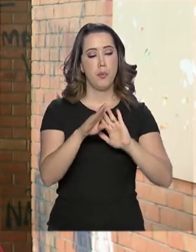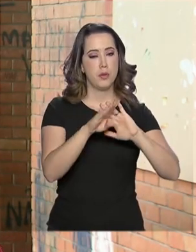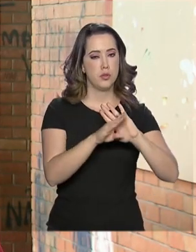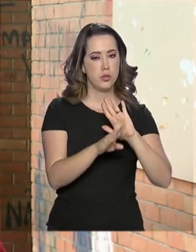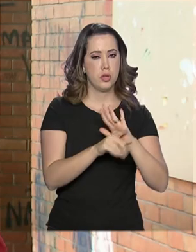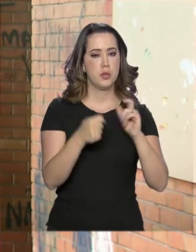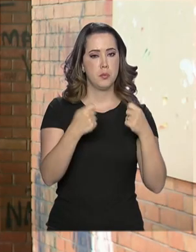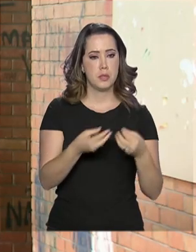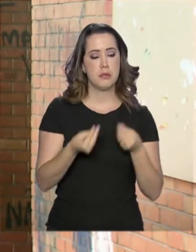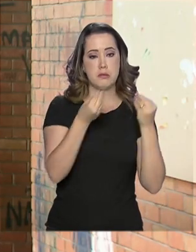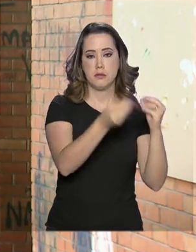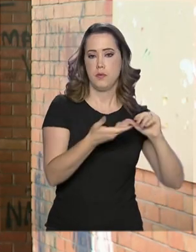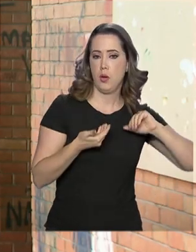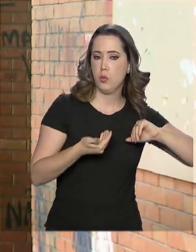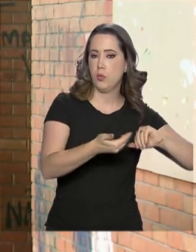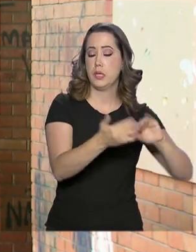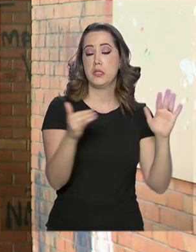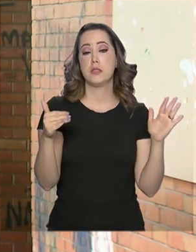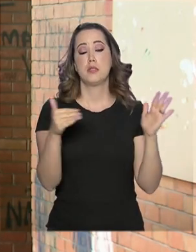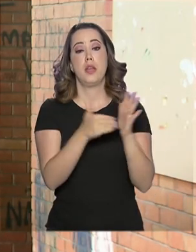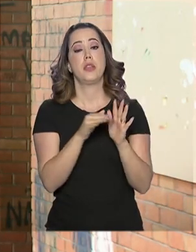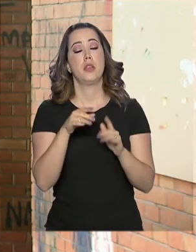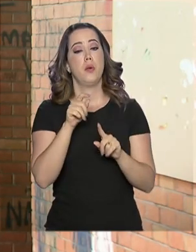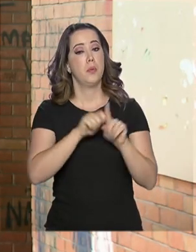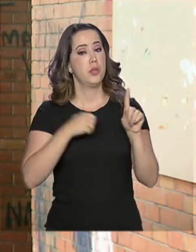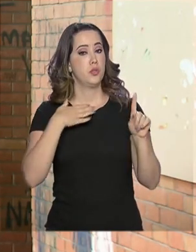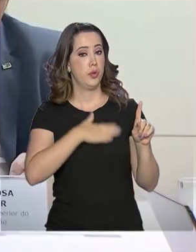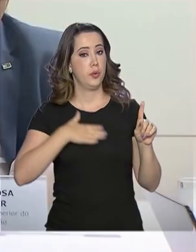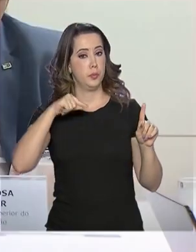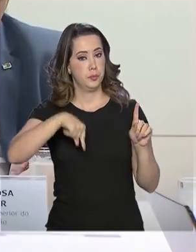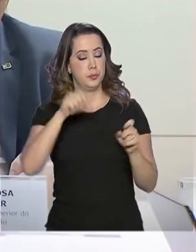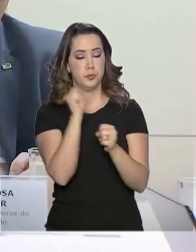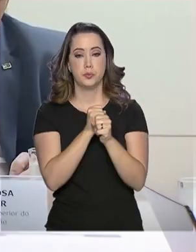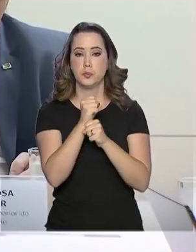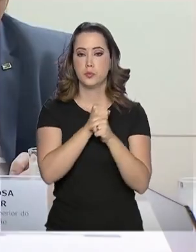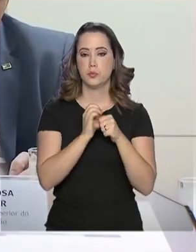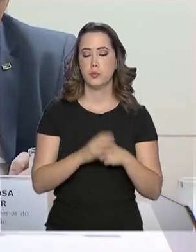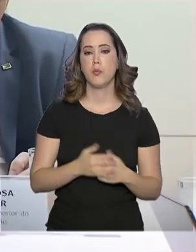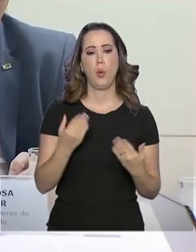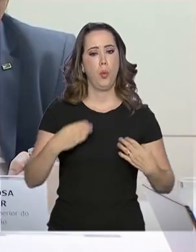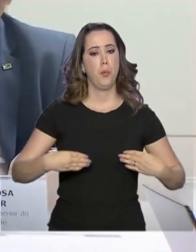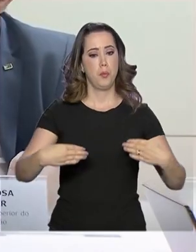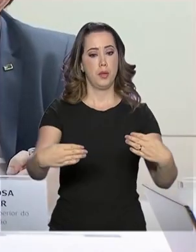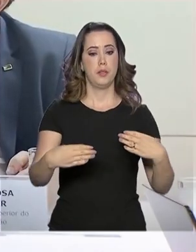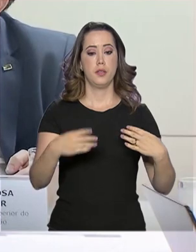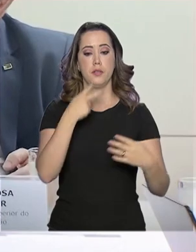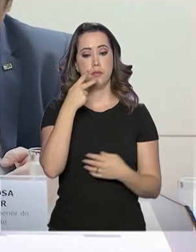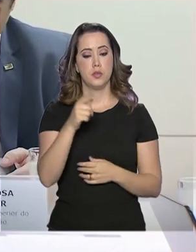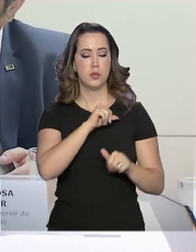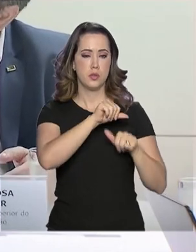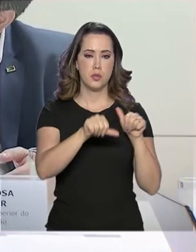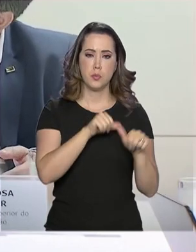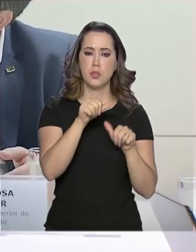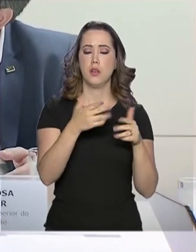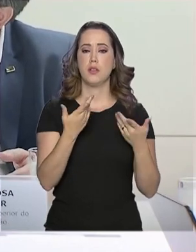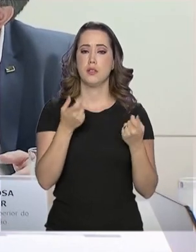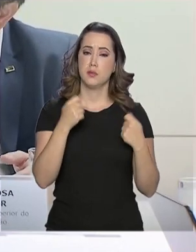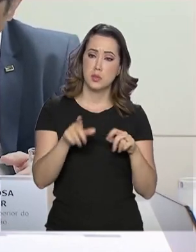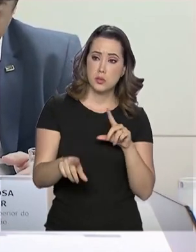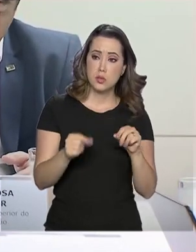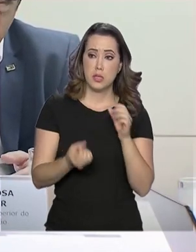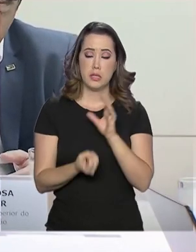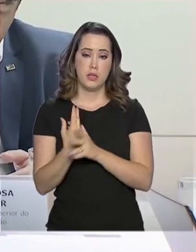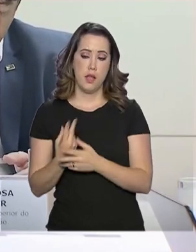ser enviado ao Congresso Nacional até agosto deste ano. Segundo o MEC, essa é uma alternativa para